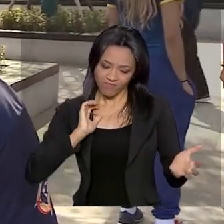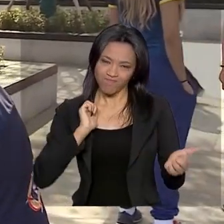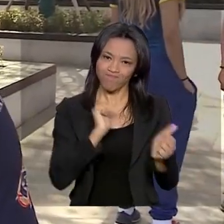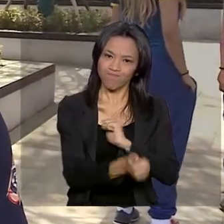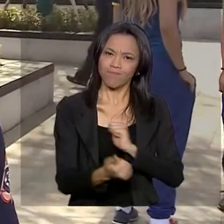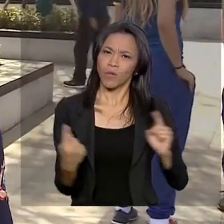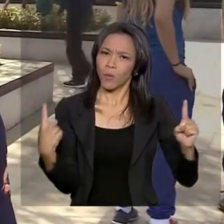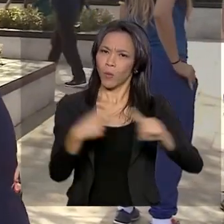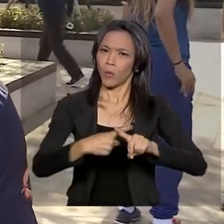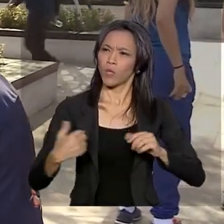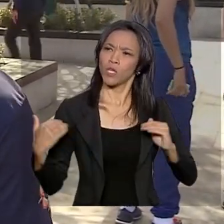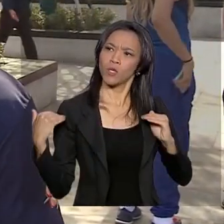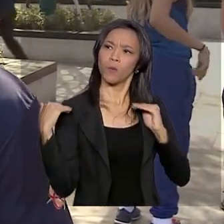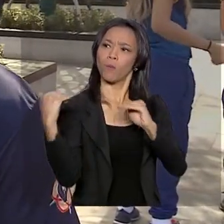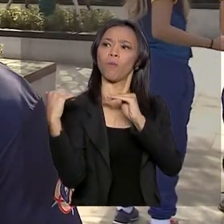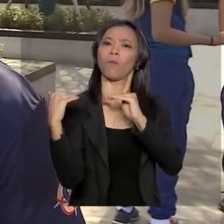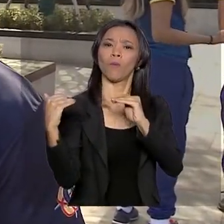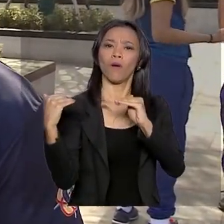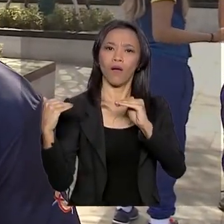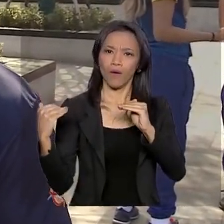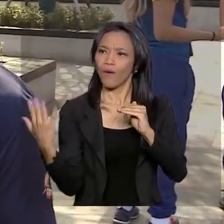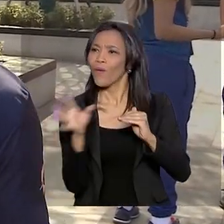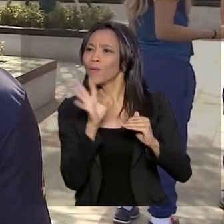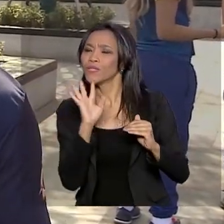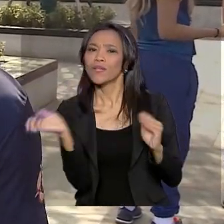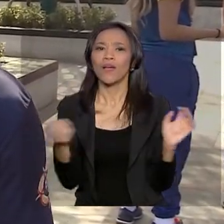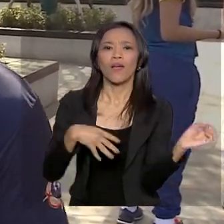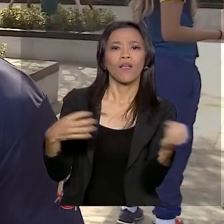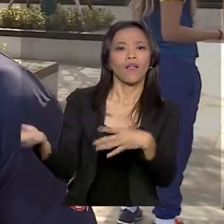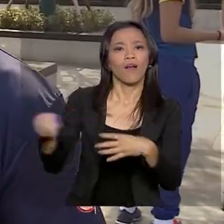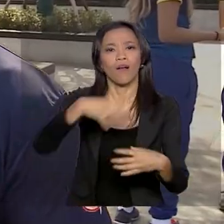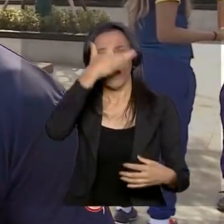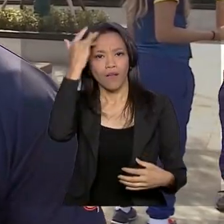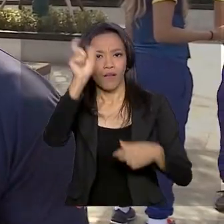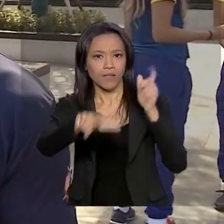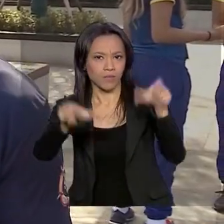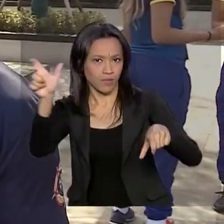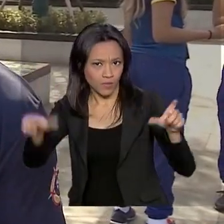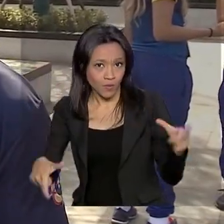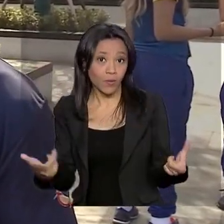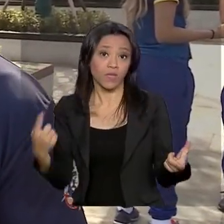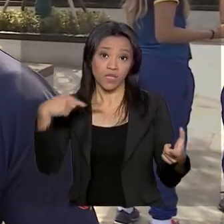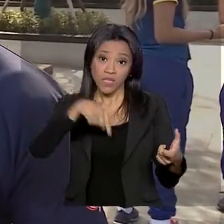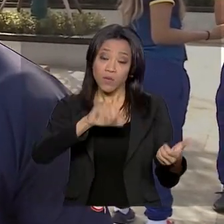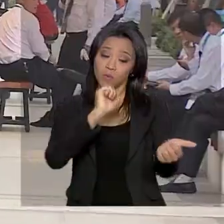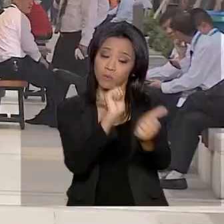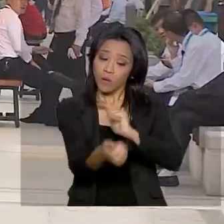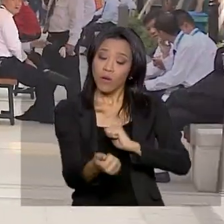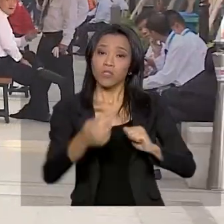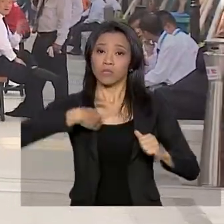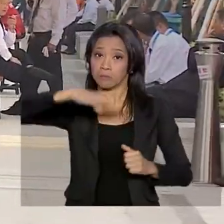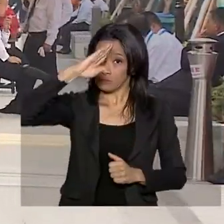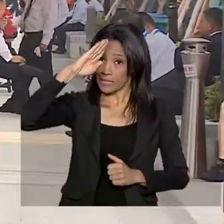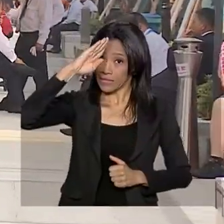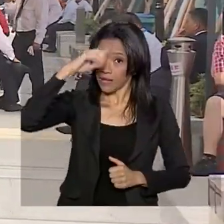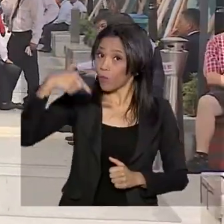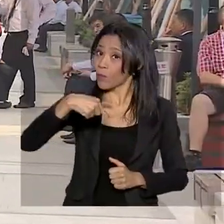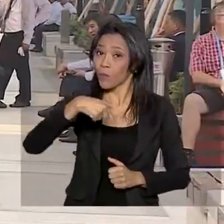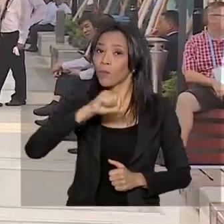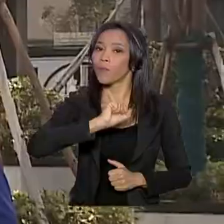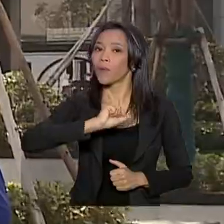em alto nível também, para conhecer novas pessoas, para que o esporte através desses Jogos Militares seja